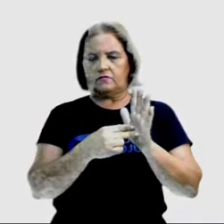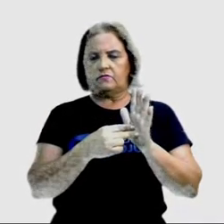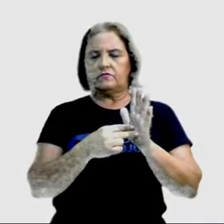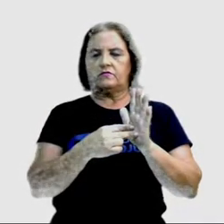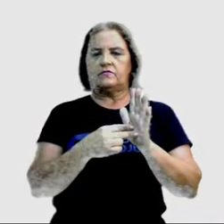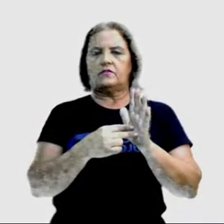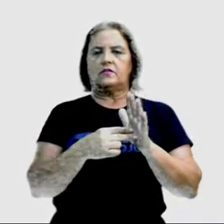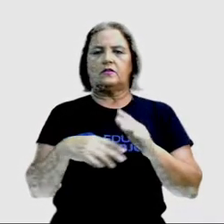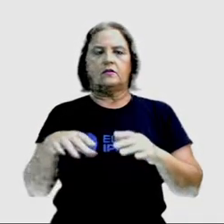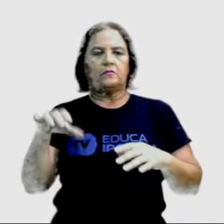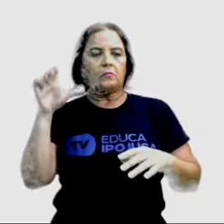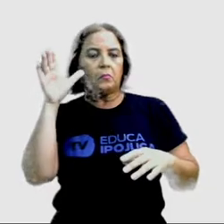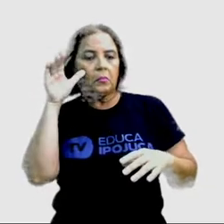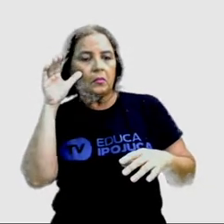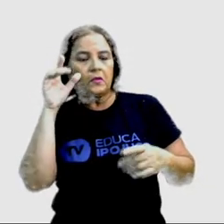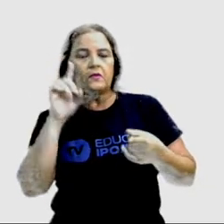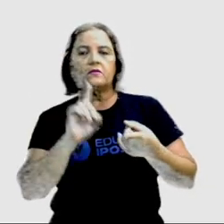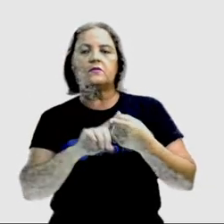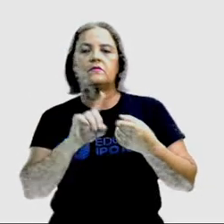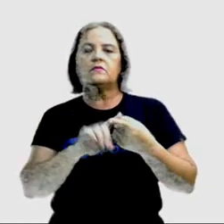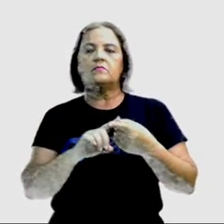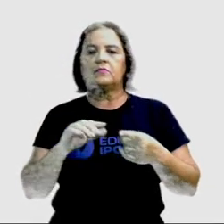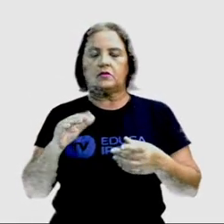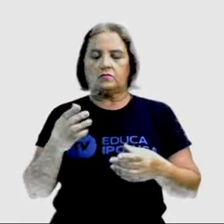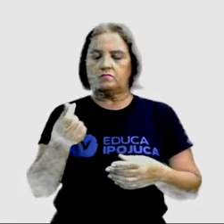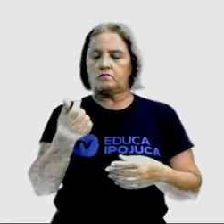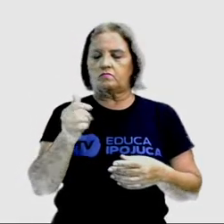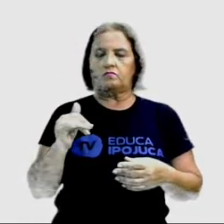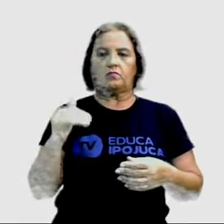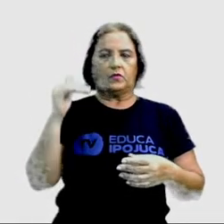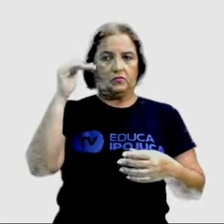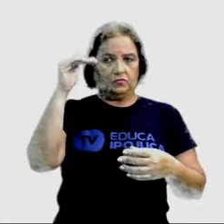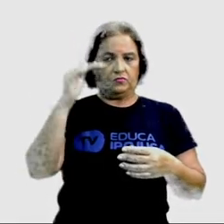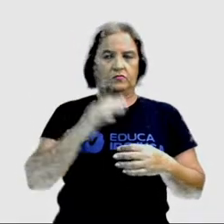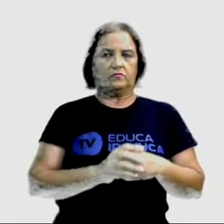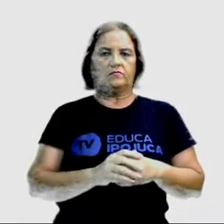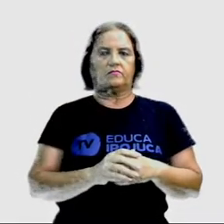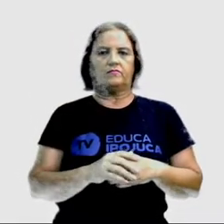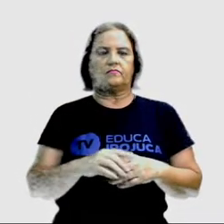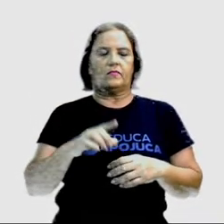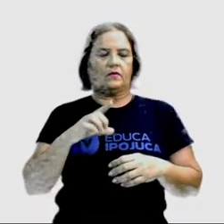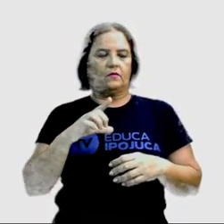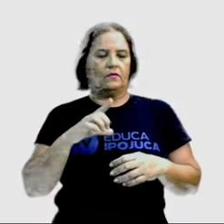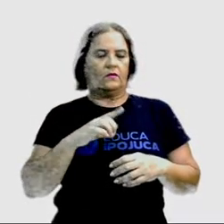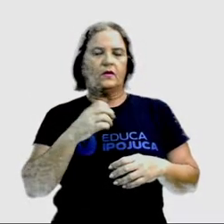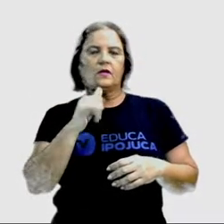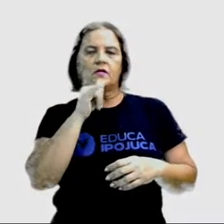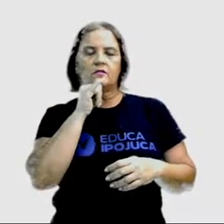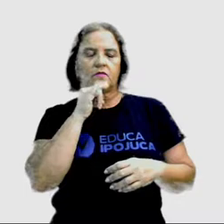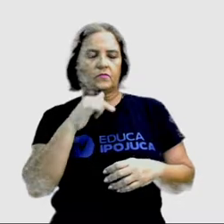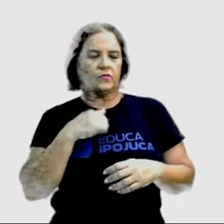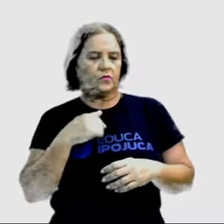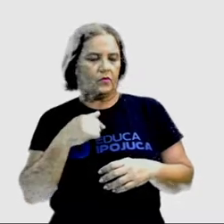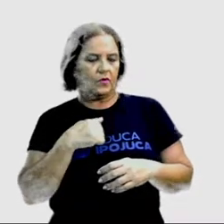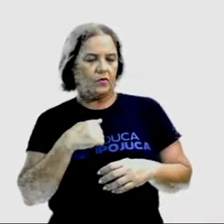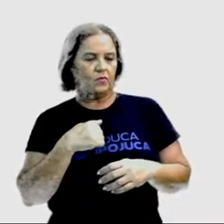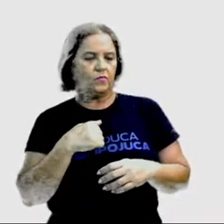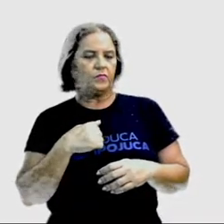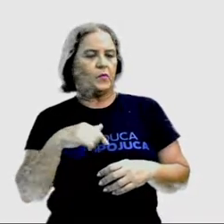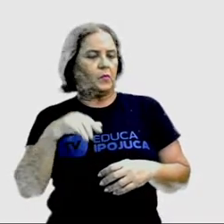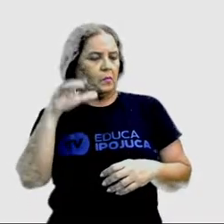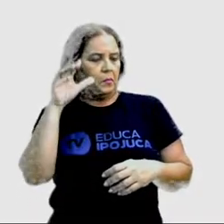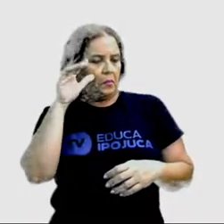seja, eu tenho um interesse profundo em foguete.